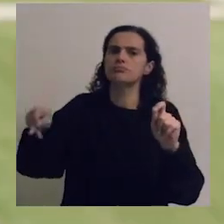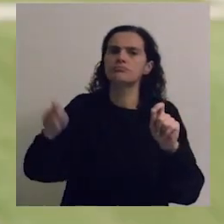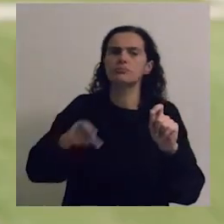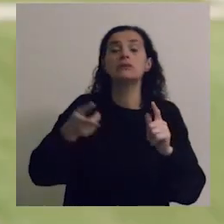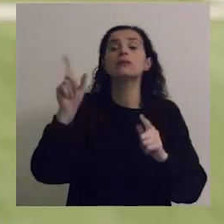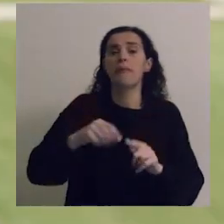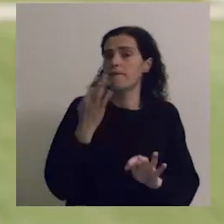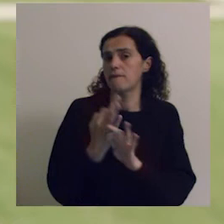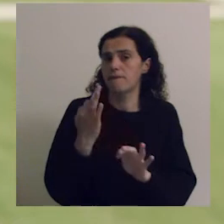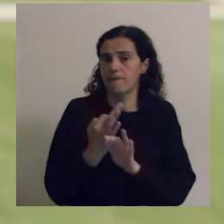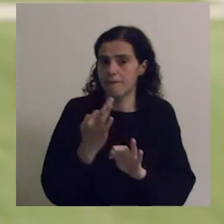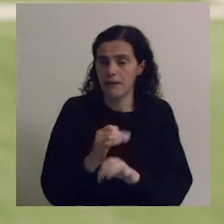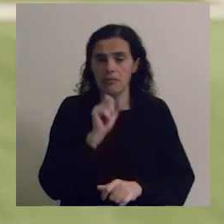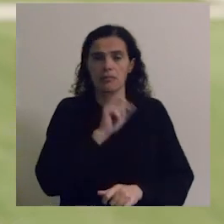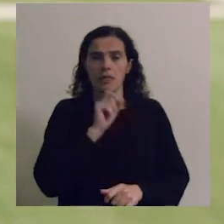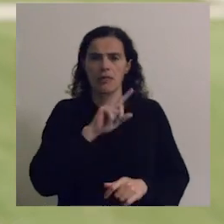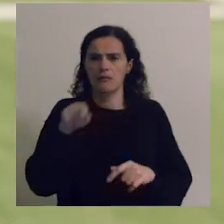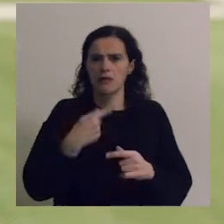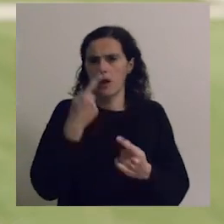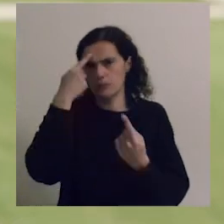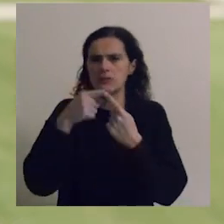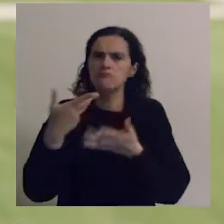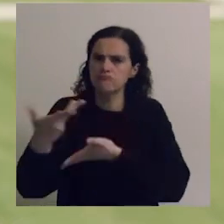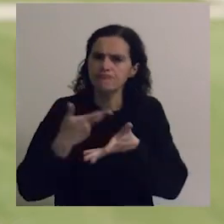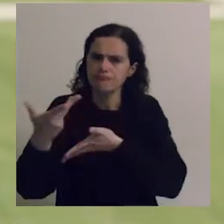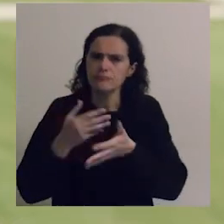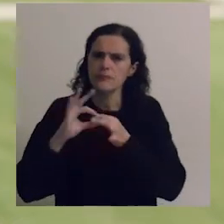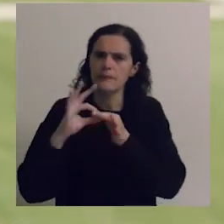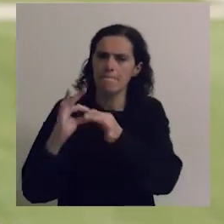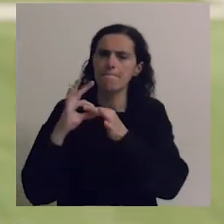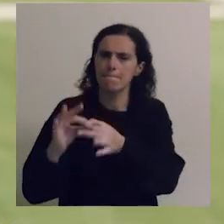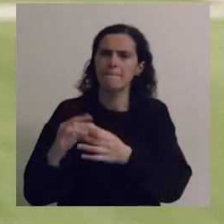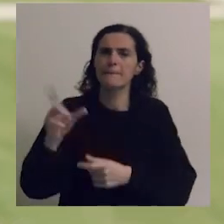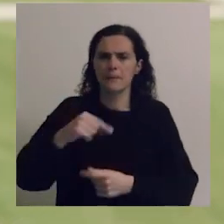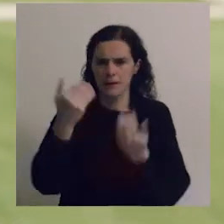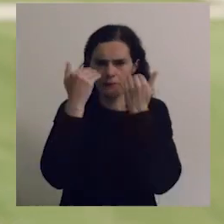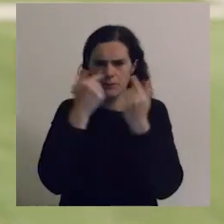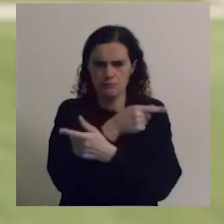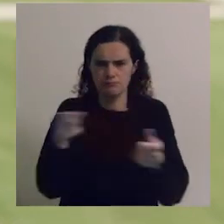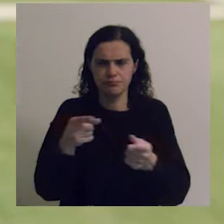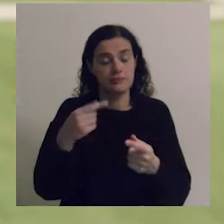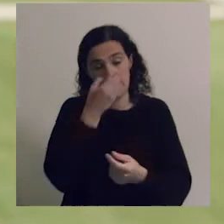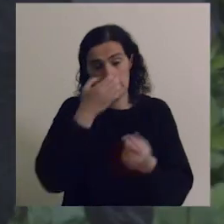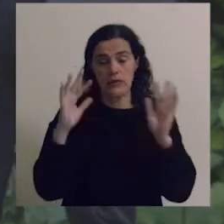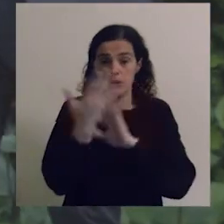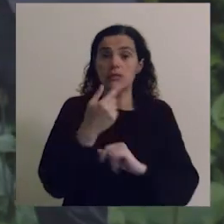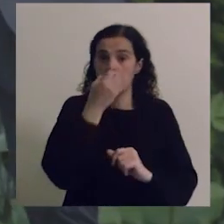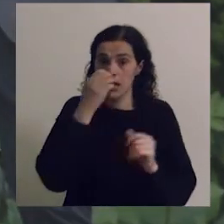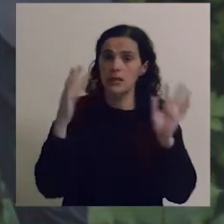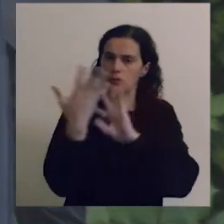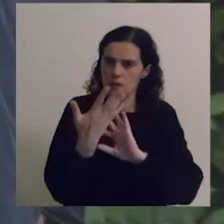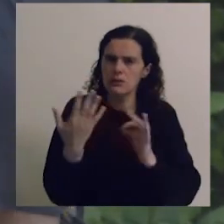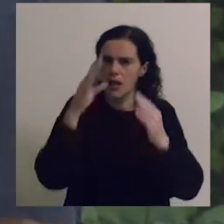mas também eventos em que podemos, eventos de partilha, de cooperação, que é também a grande mensagem da natureza. De facto,